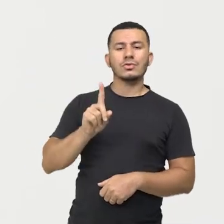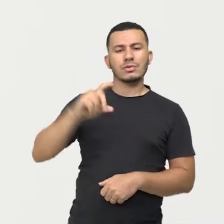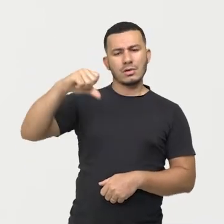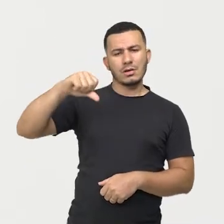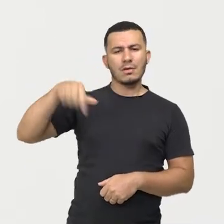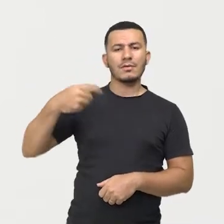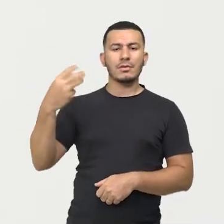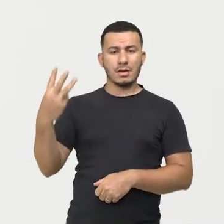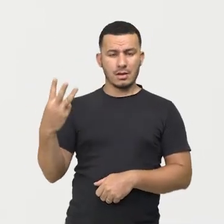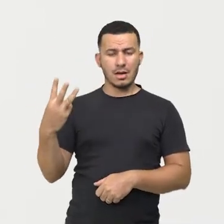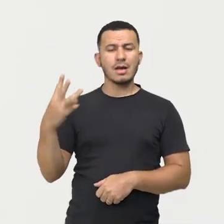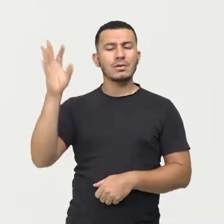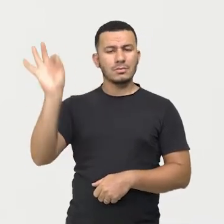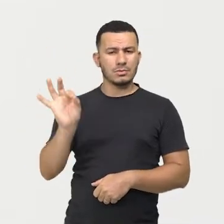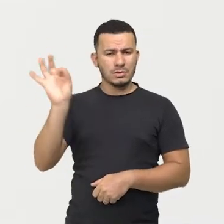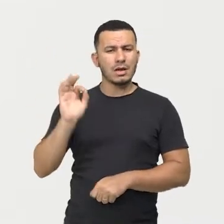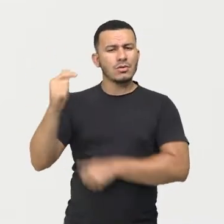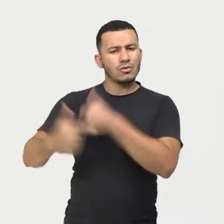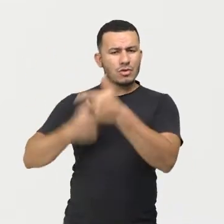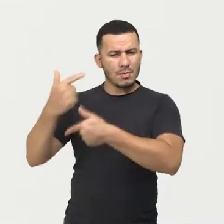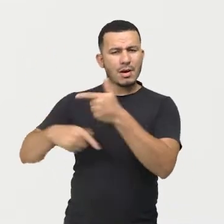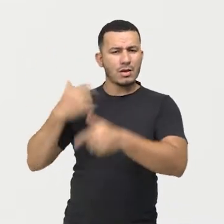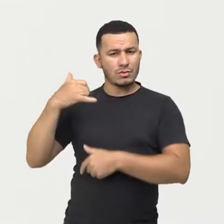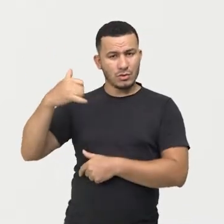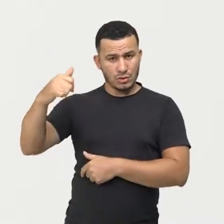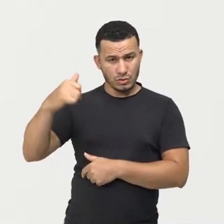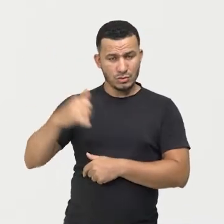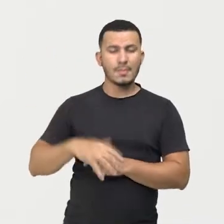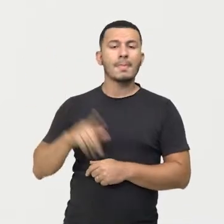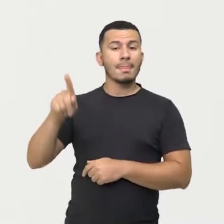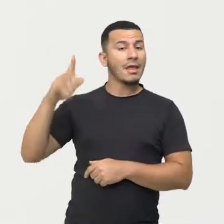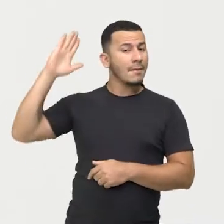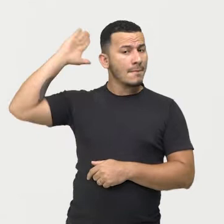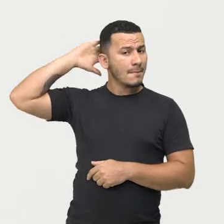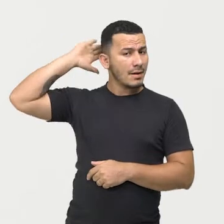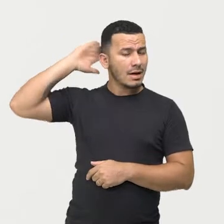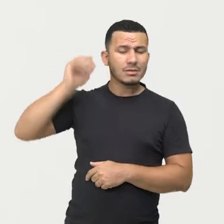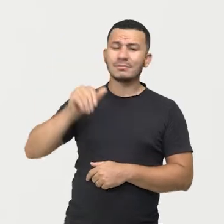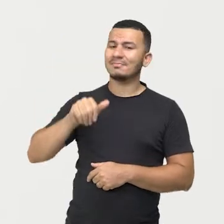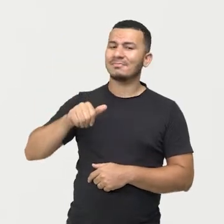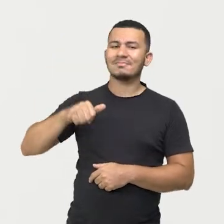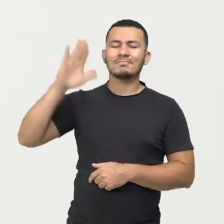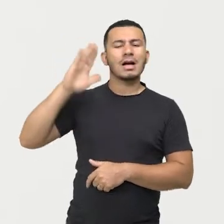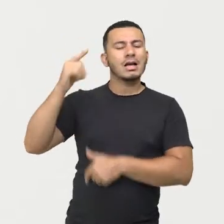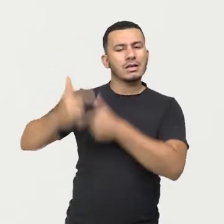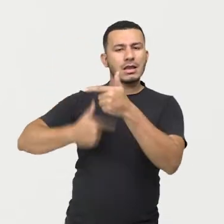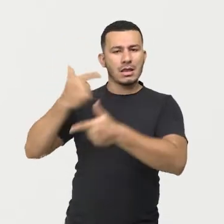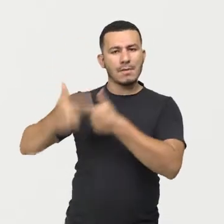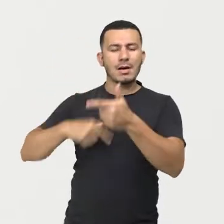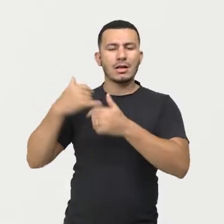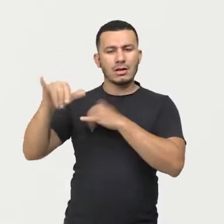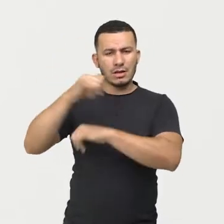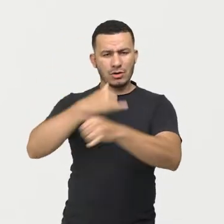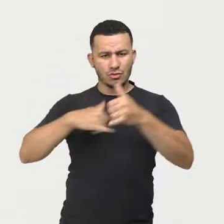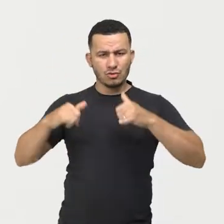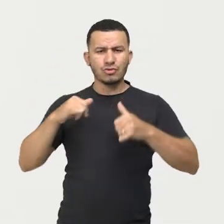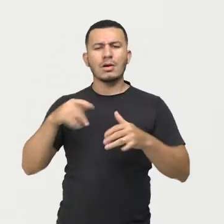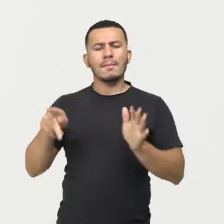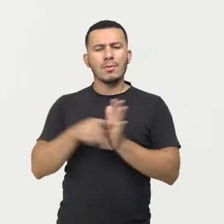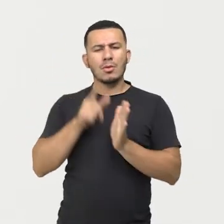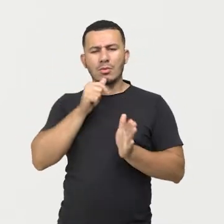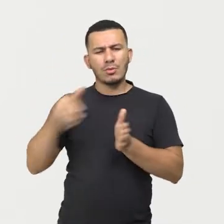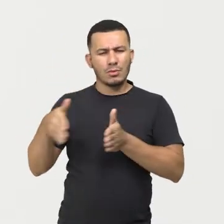,3% de produção, aonde o estado do Pará é o estado que mais produz energia hidrelétrica,